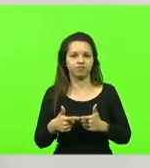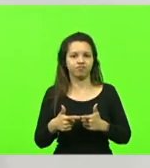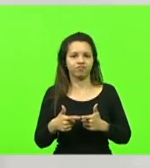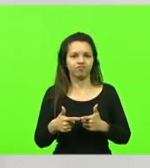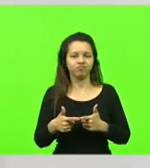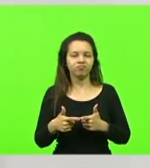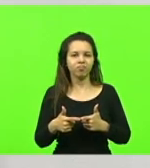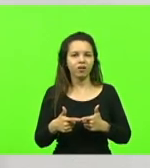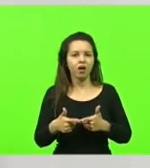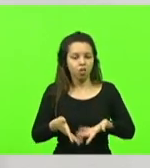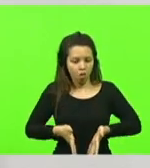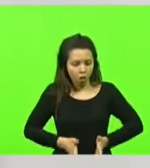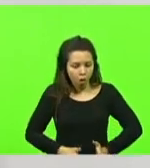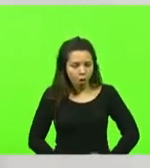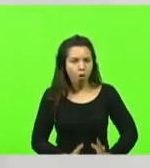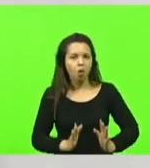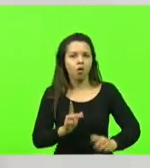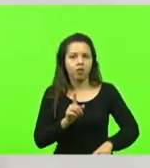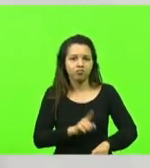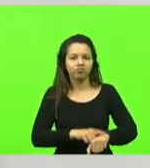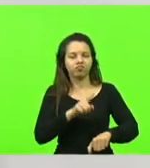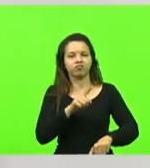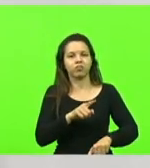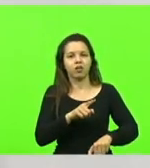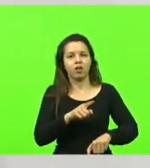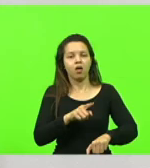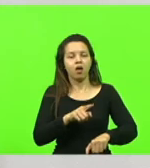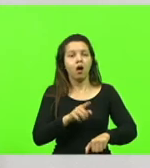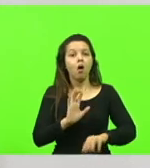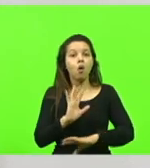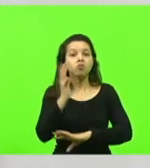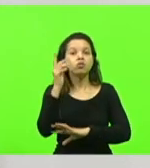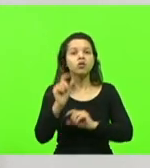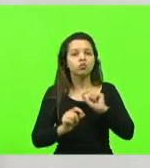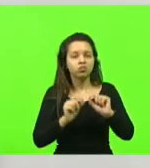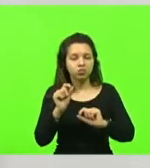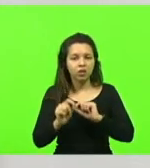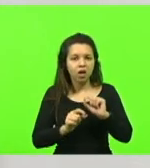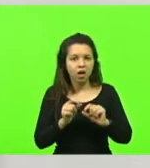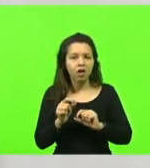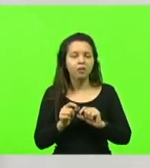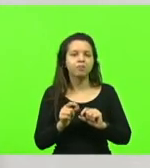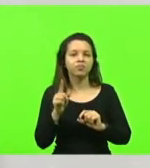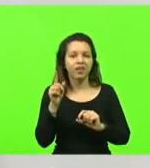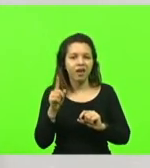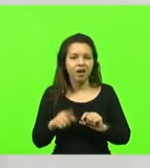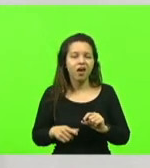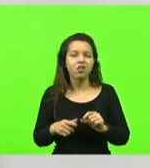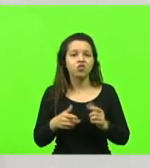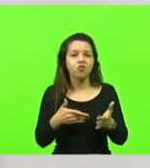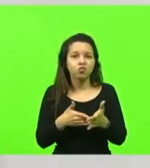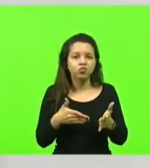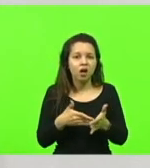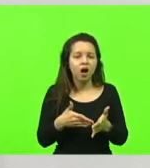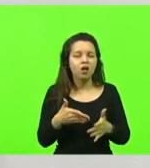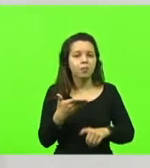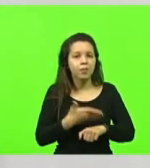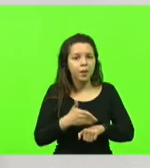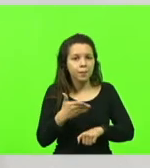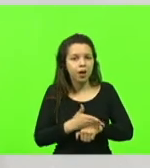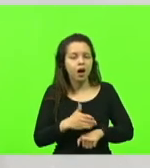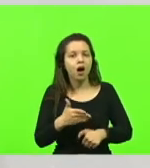dessas ocorrências são por dificuldade de preparo de